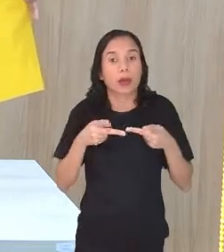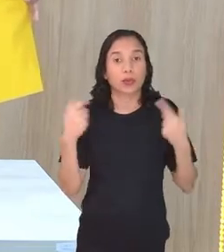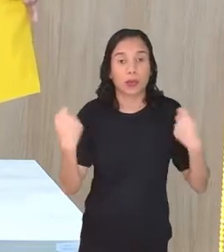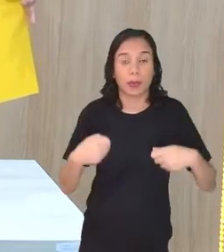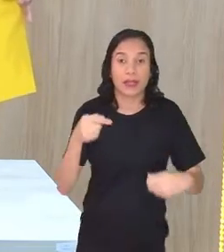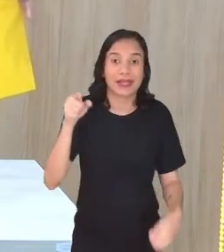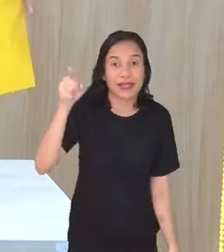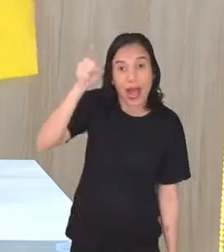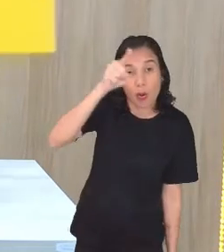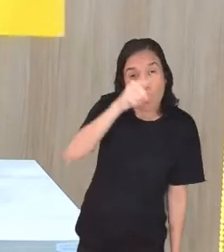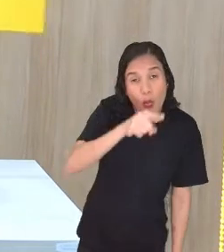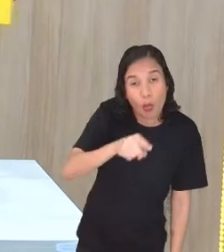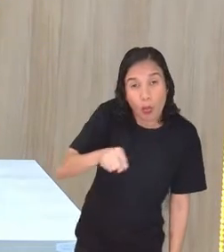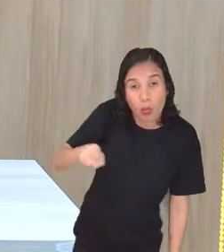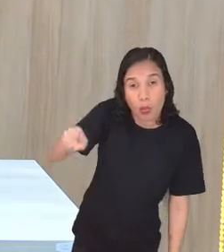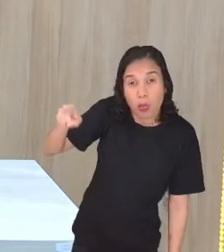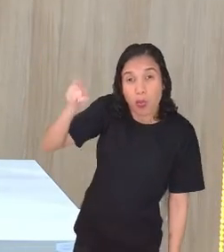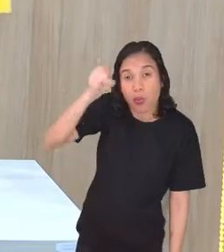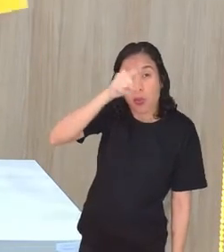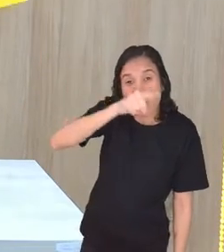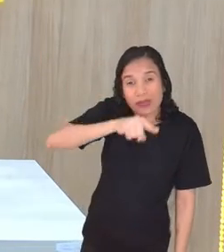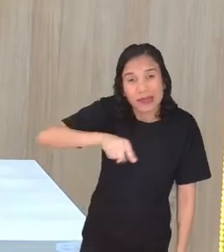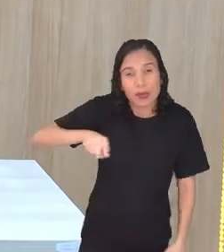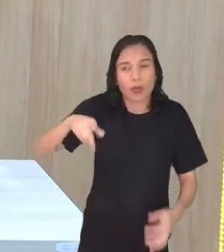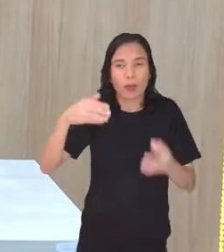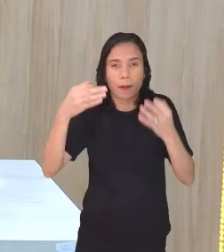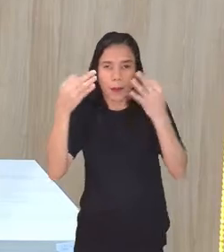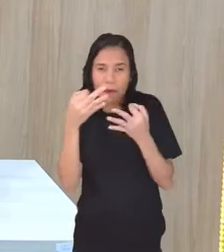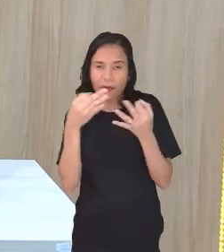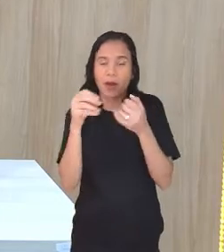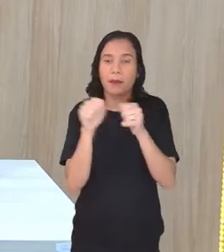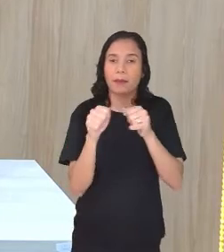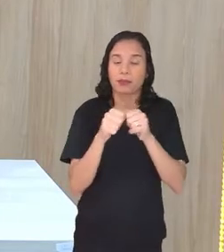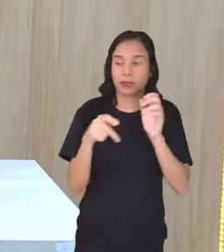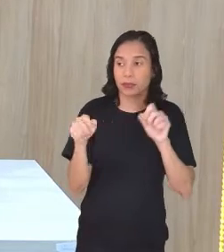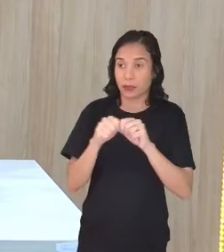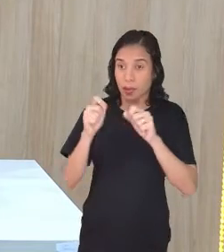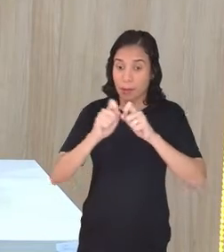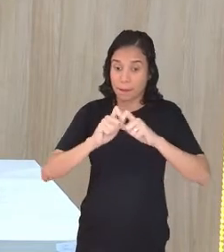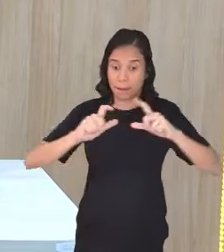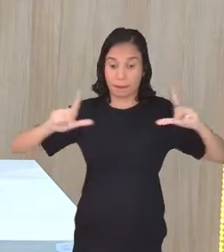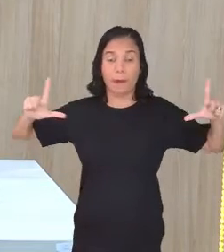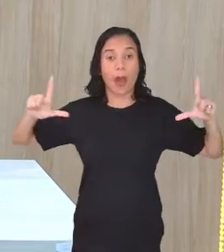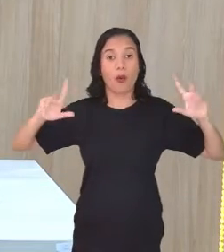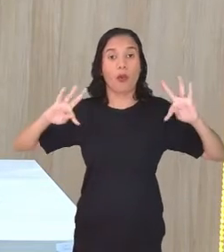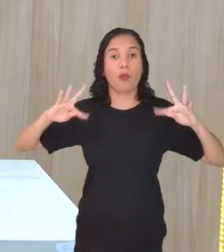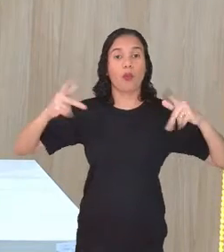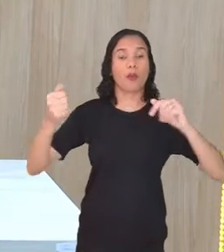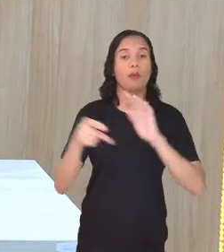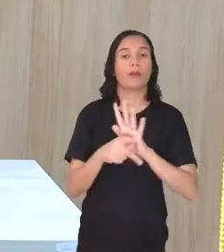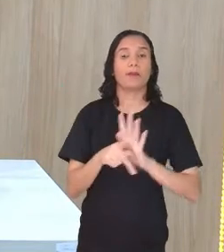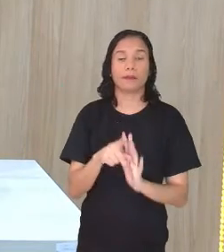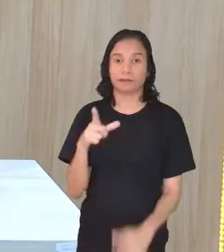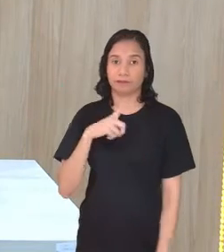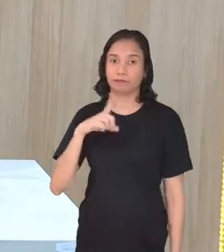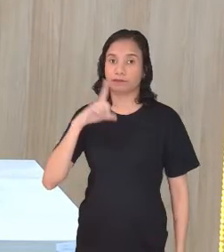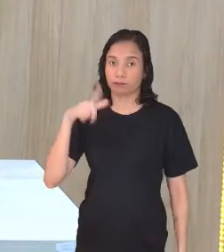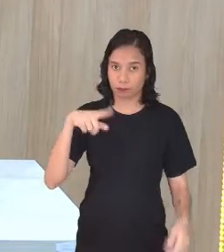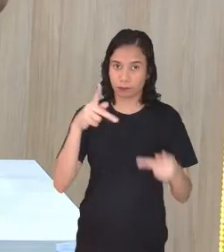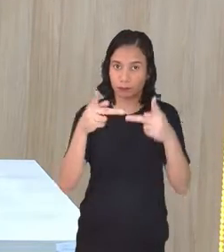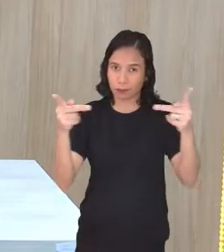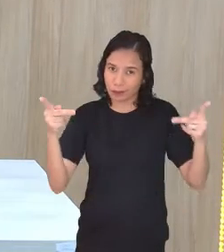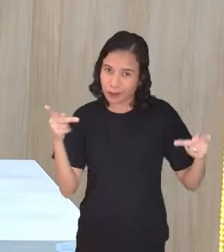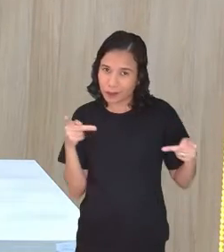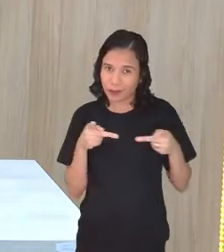tem de círculo, que eu fosse fazer a circunferência maior de todas, seria o prato de